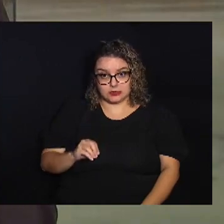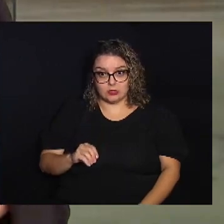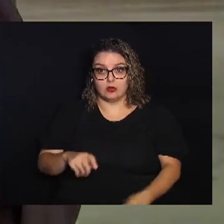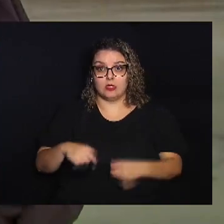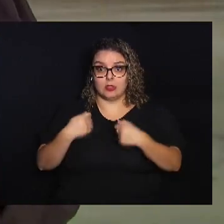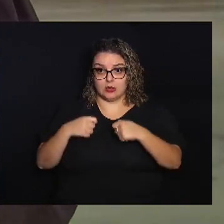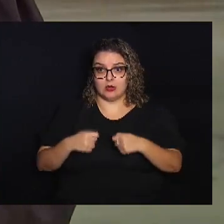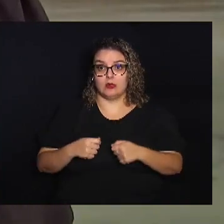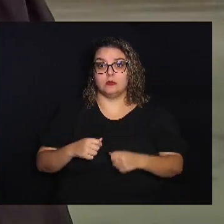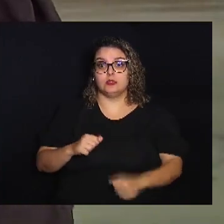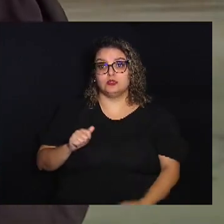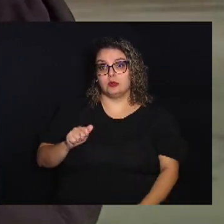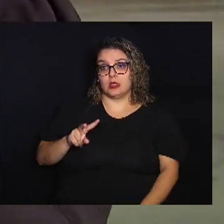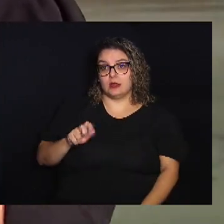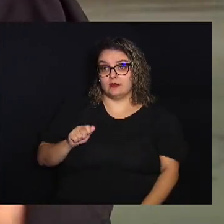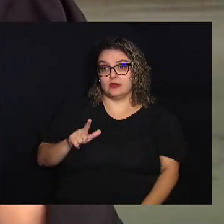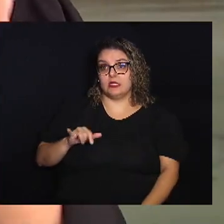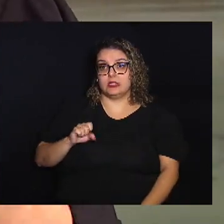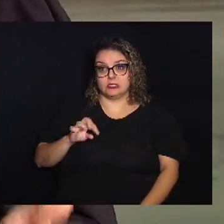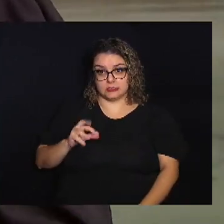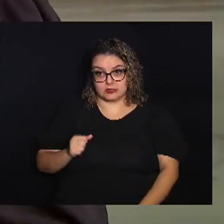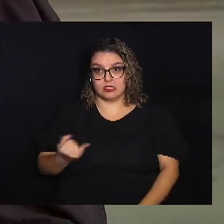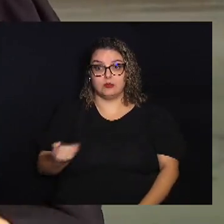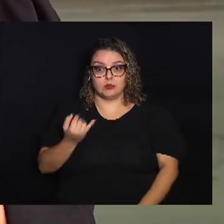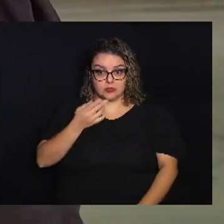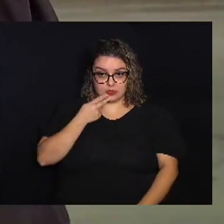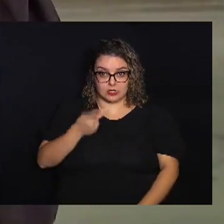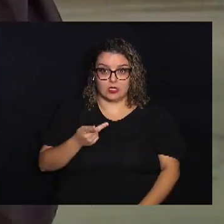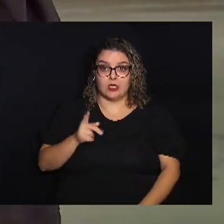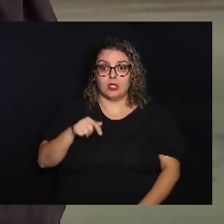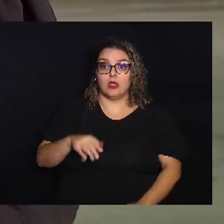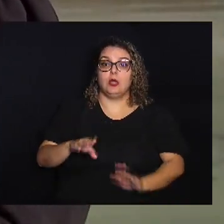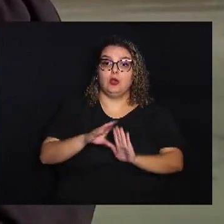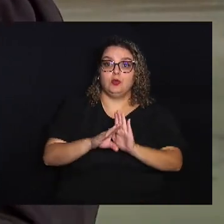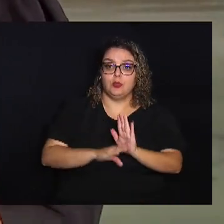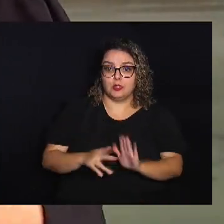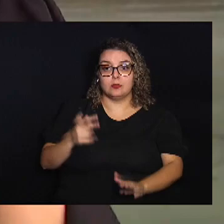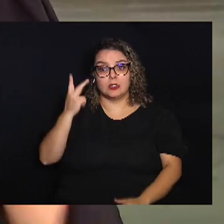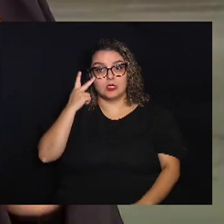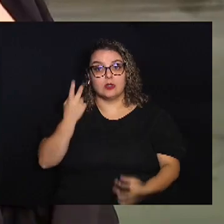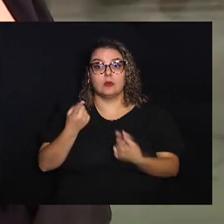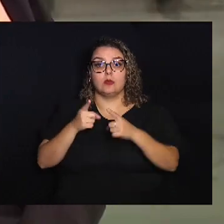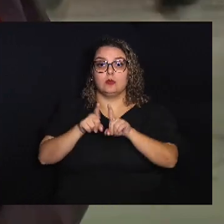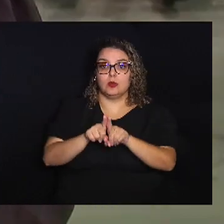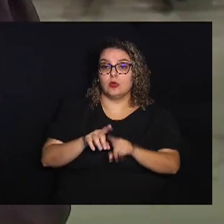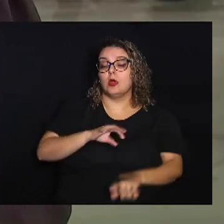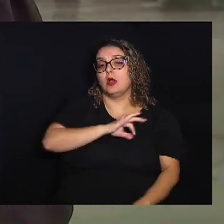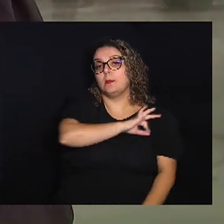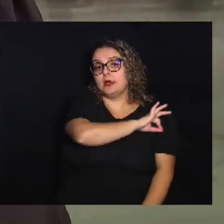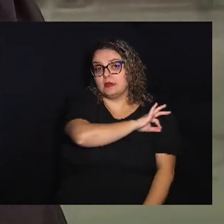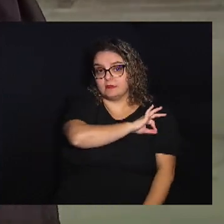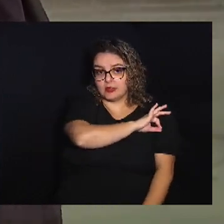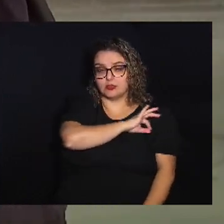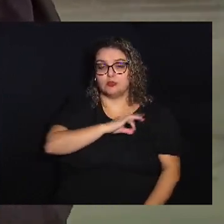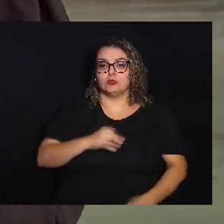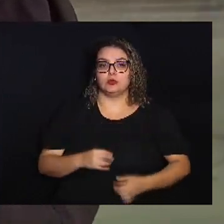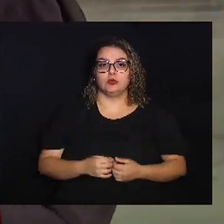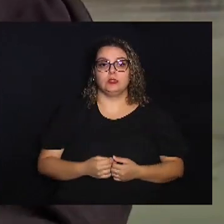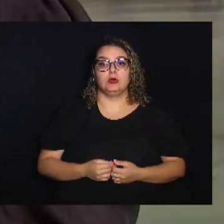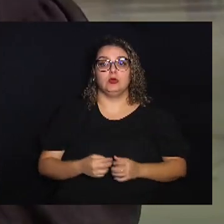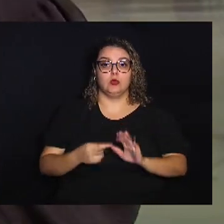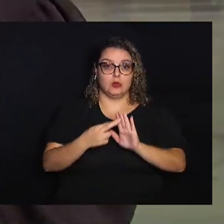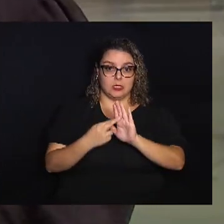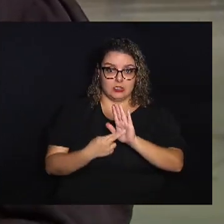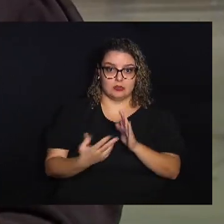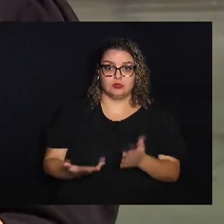de um avalista então é importante dizer que esse é um programa paulista em parceria com a Prefeitura, com essas regras